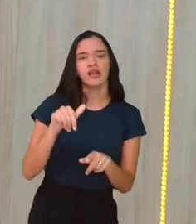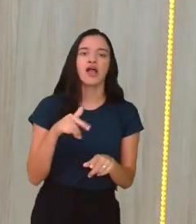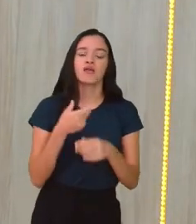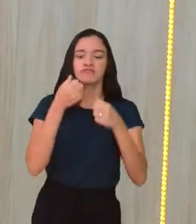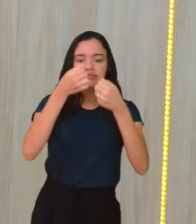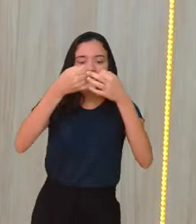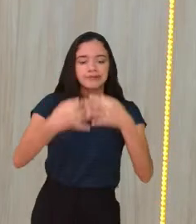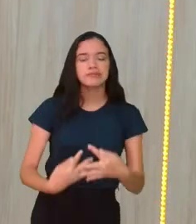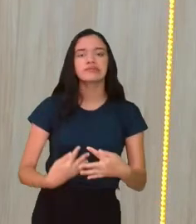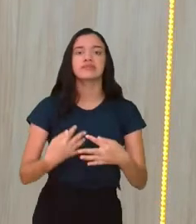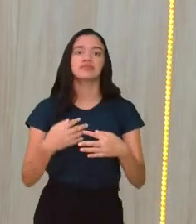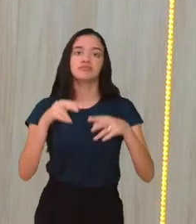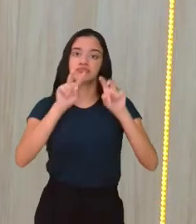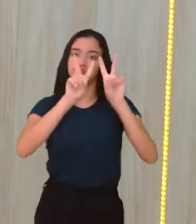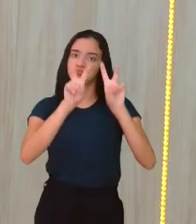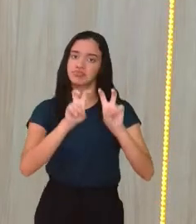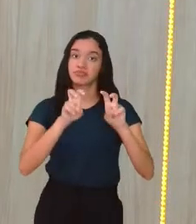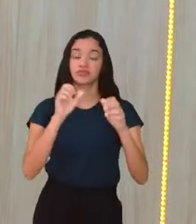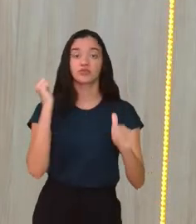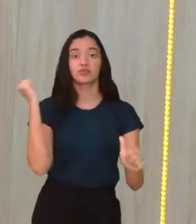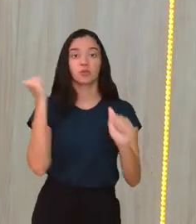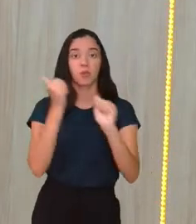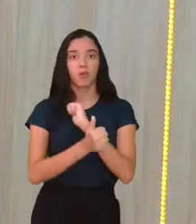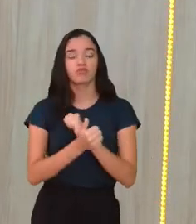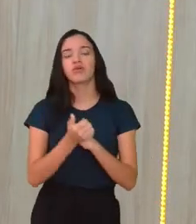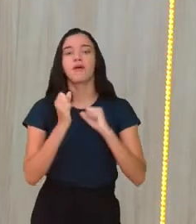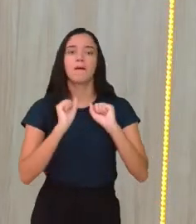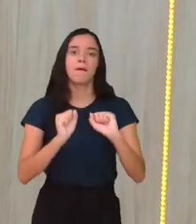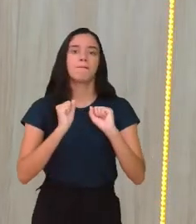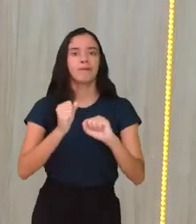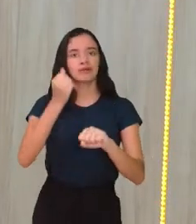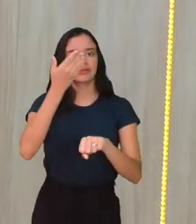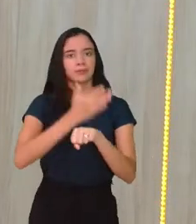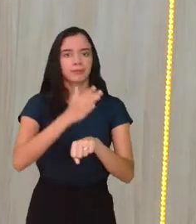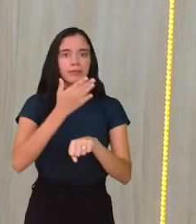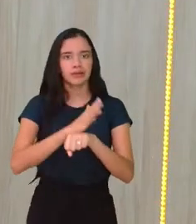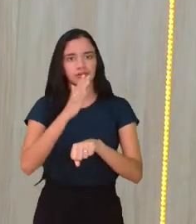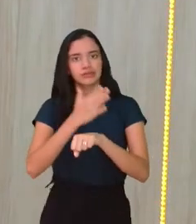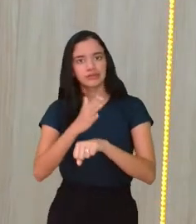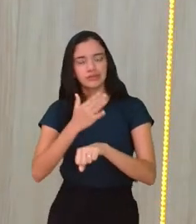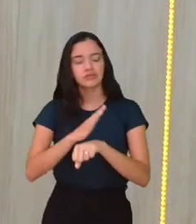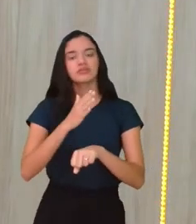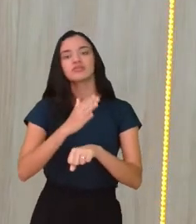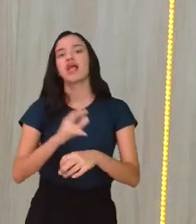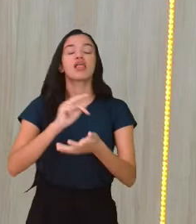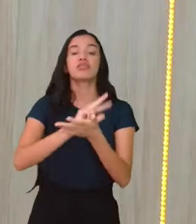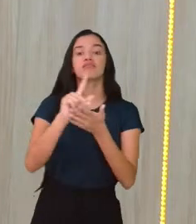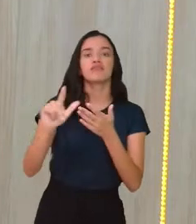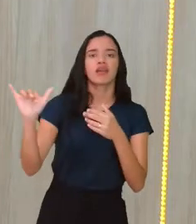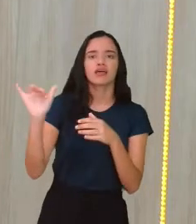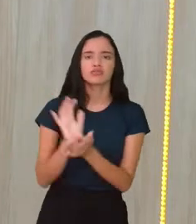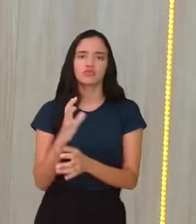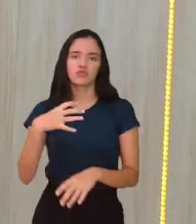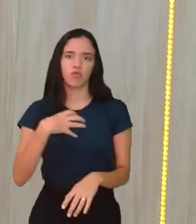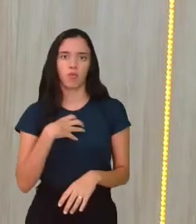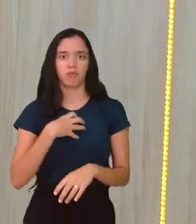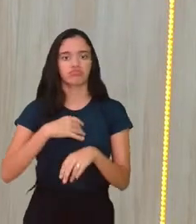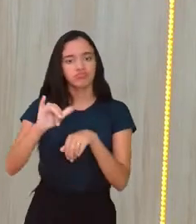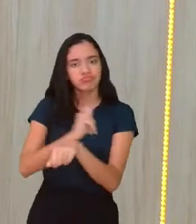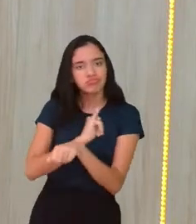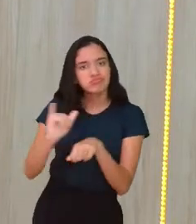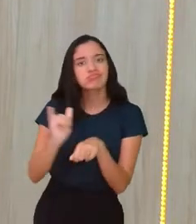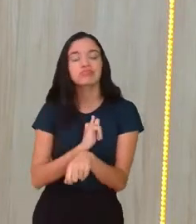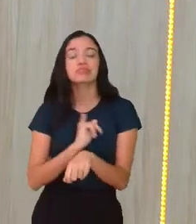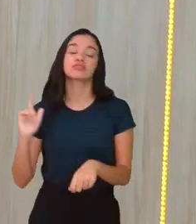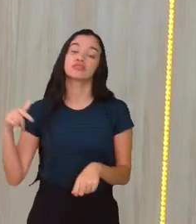falando sobre a definição, os esportes, eles podem ser praticados aí de diversas formas, né? A